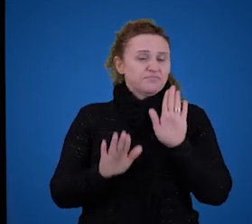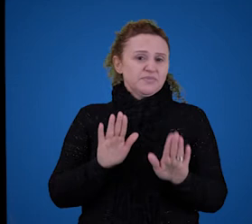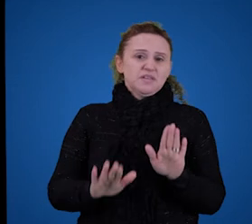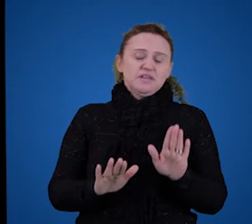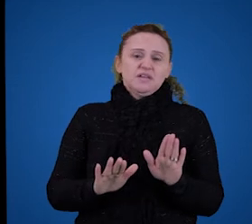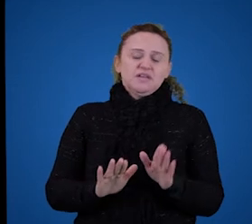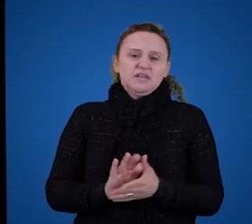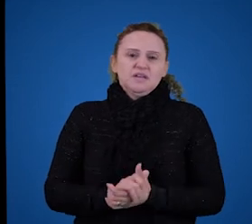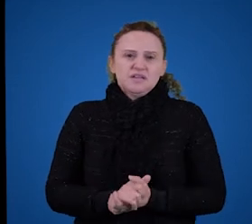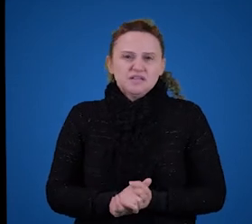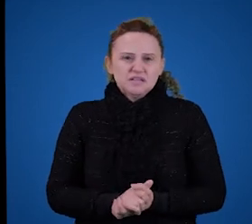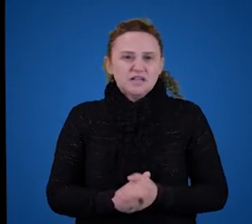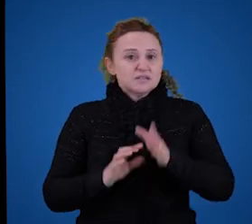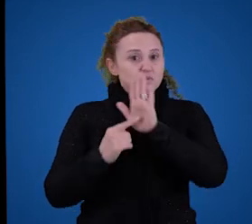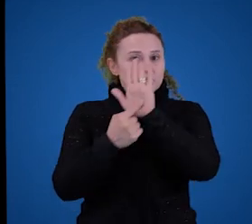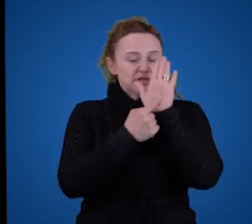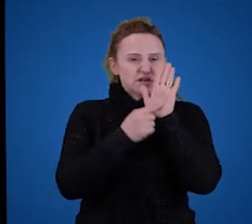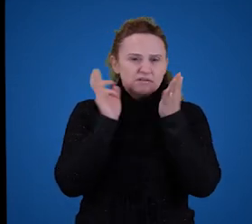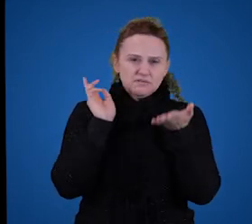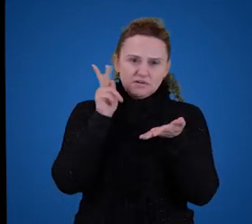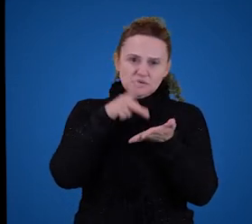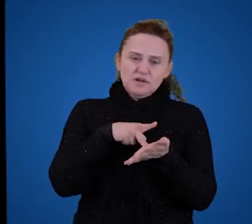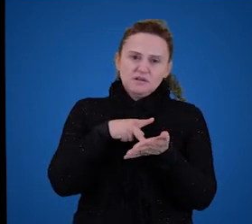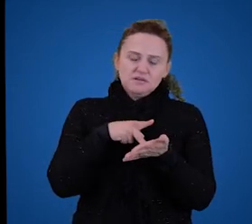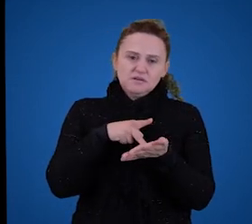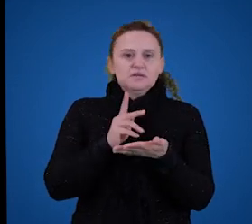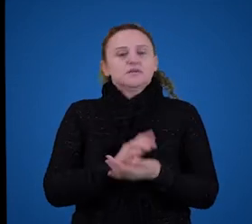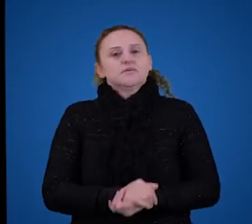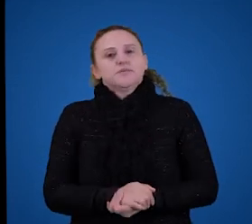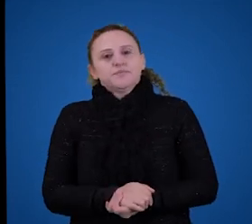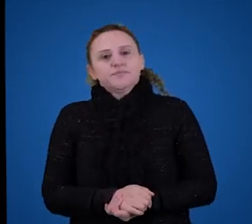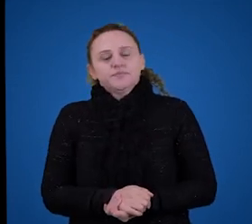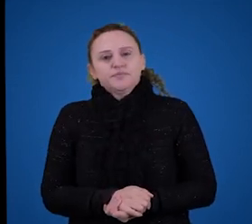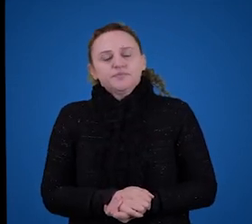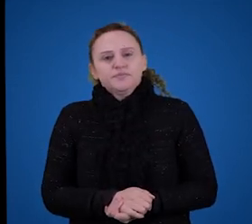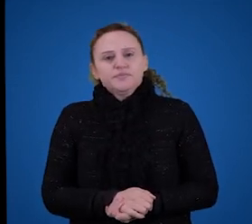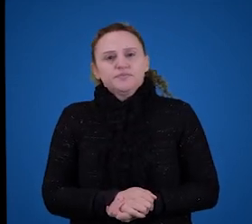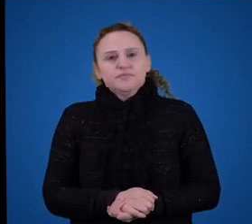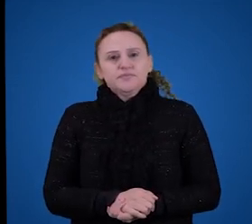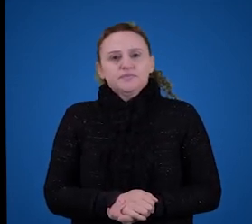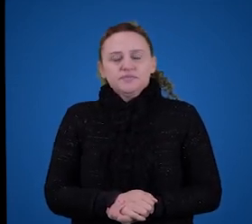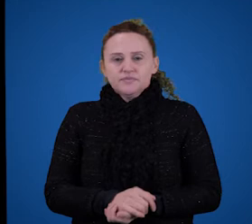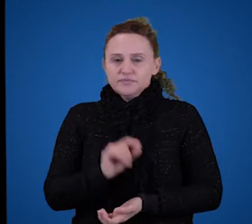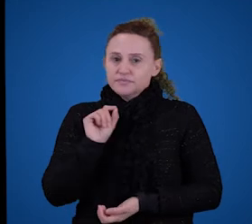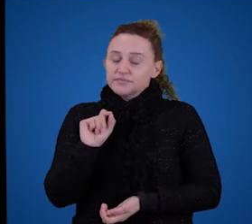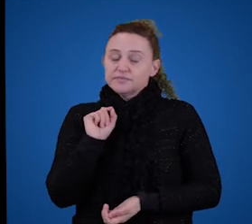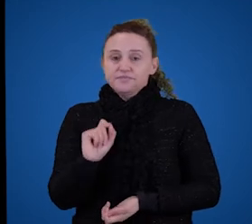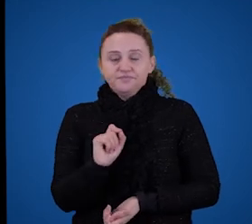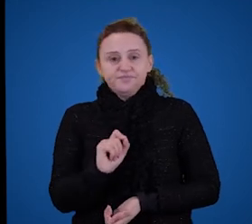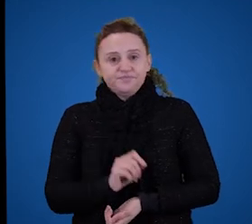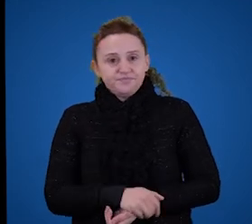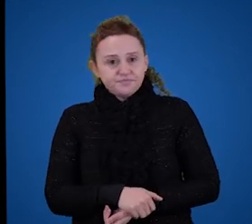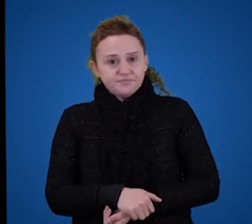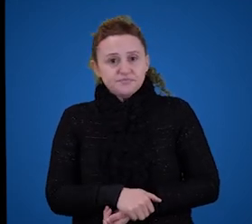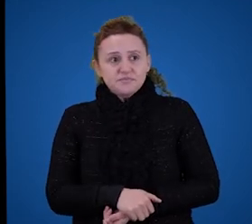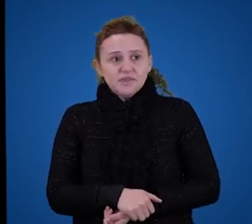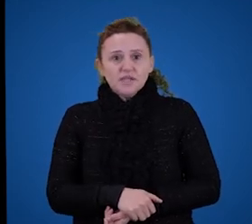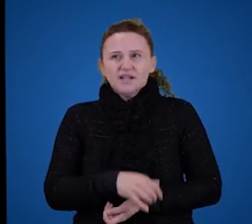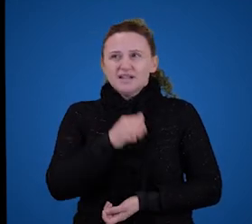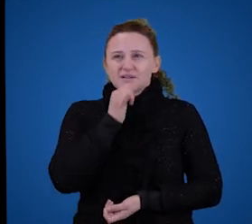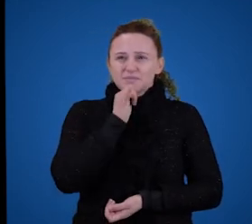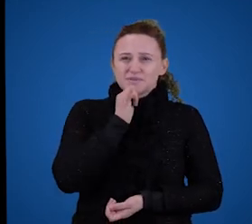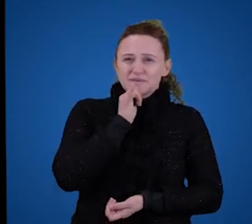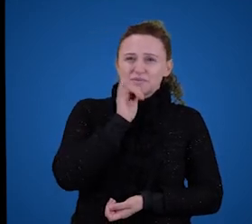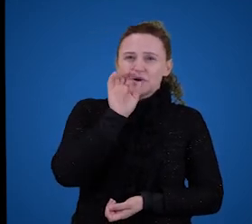explicitarem verdades ou exprimirem falsidades, ou não exprimirem nem falsidades nem verdades, né? Como, no caso, o